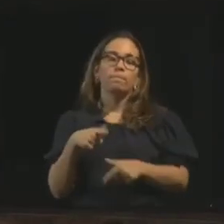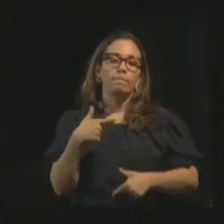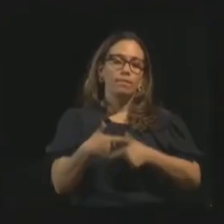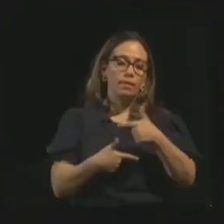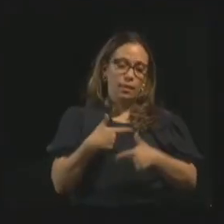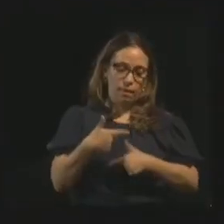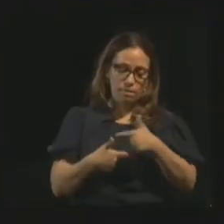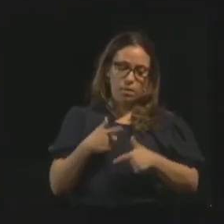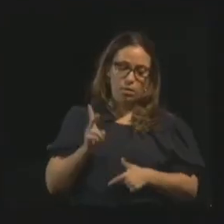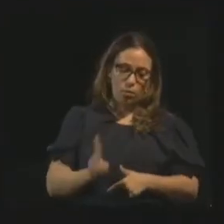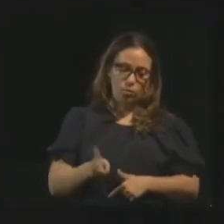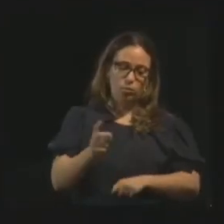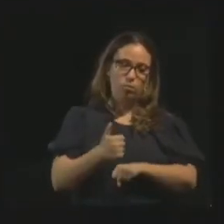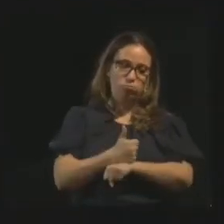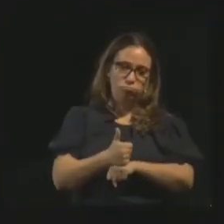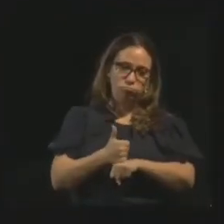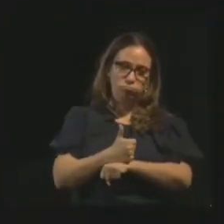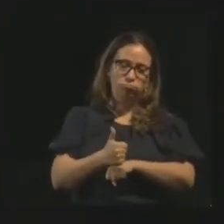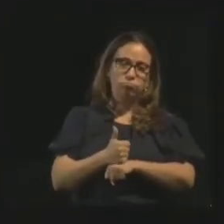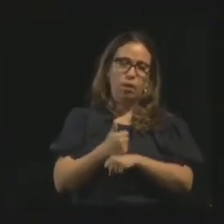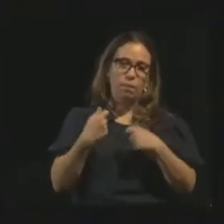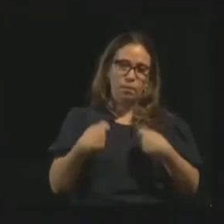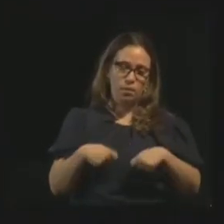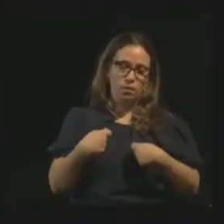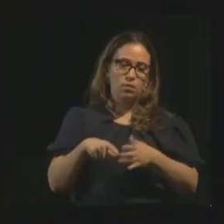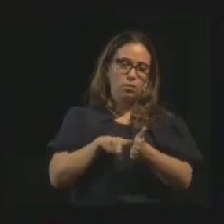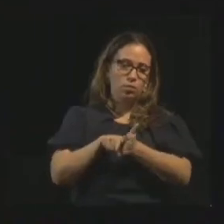autoaperfeiçoar. Podemos, sim, devemos,